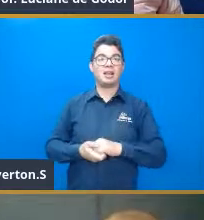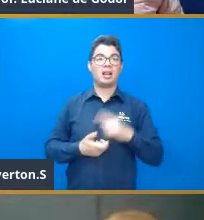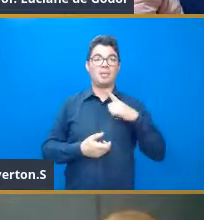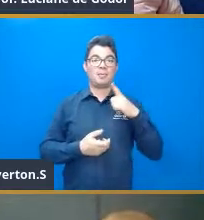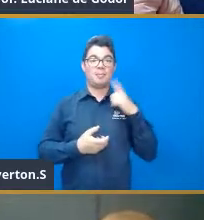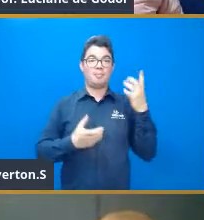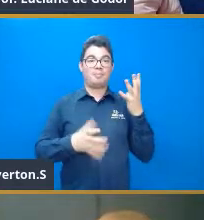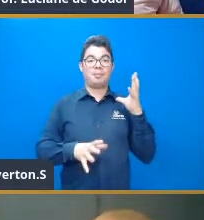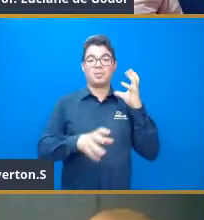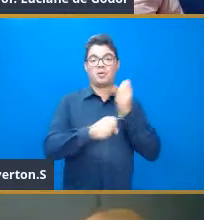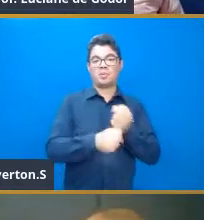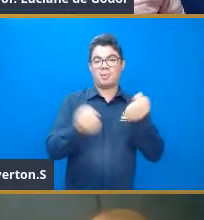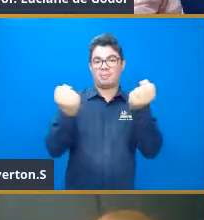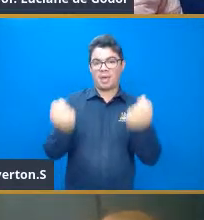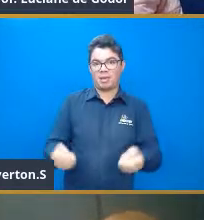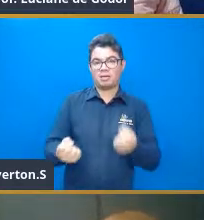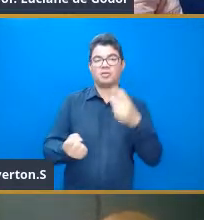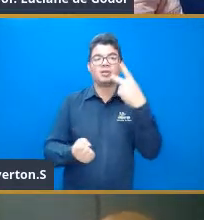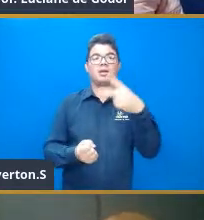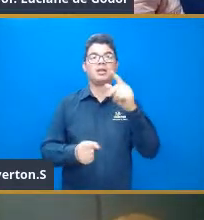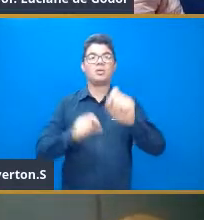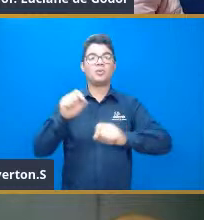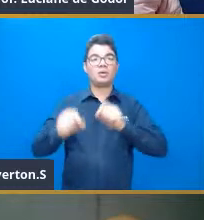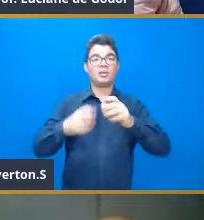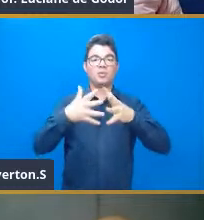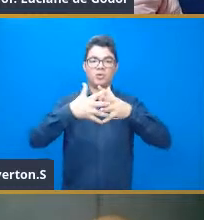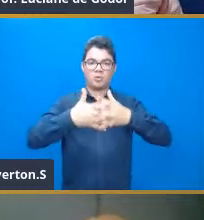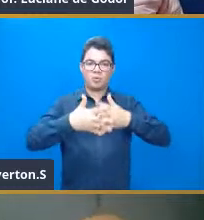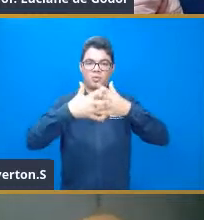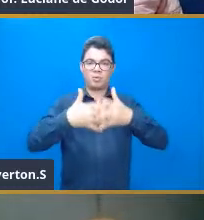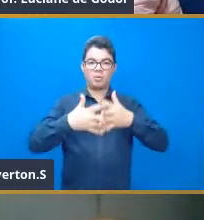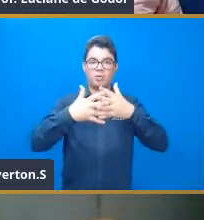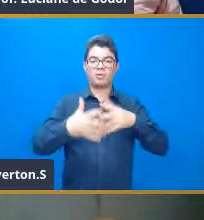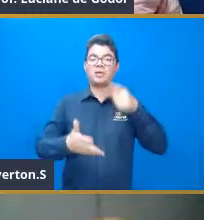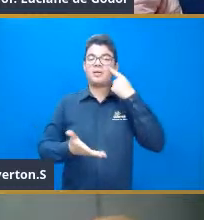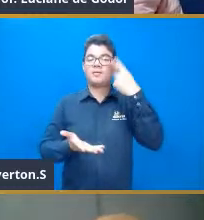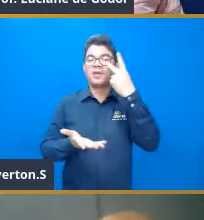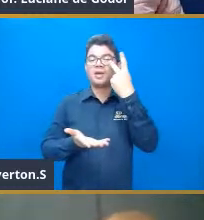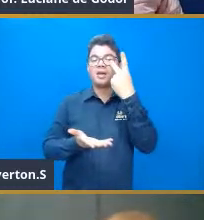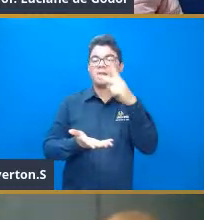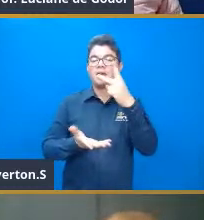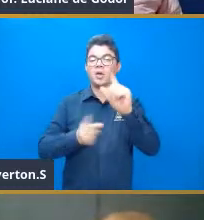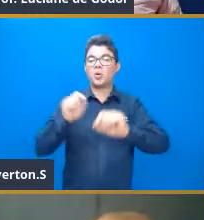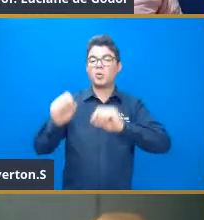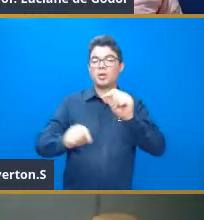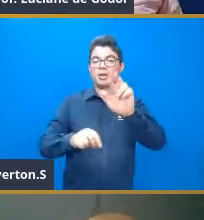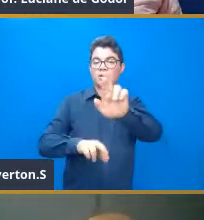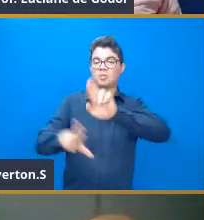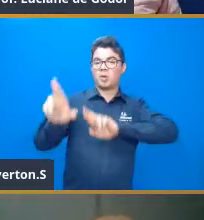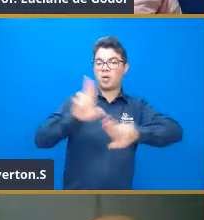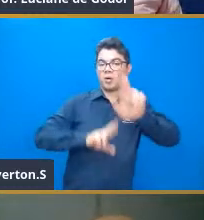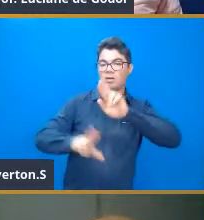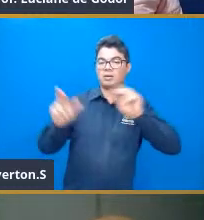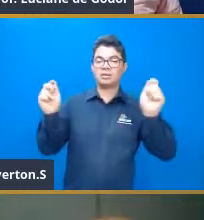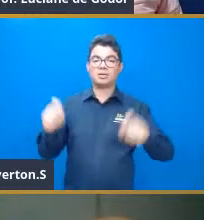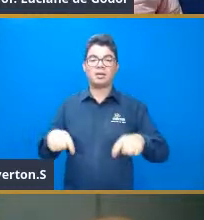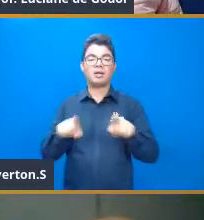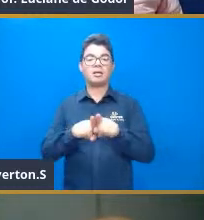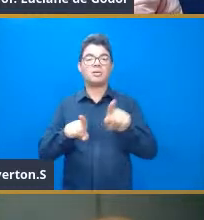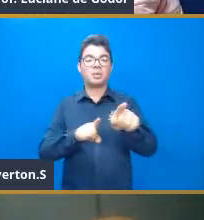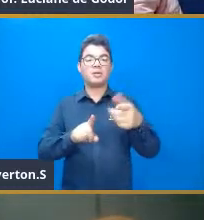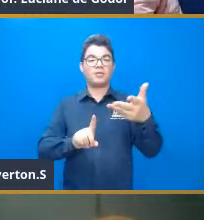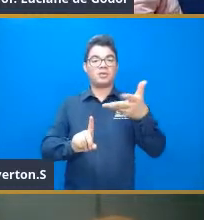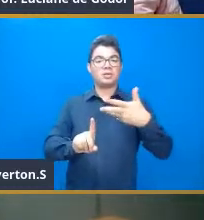aplicado ali à musculatura e era verificado qual, né, a resposta, qual a velocidade